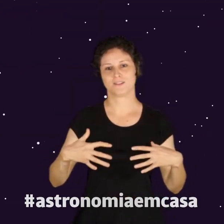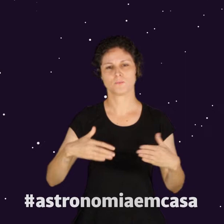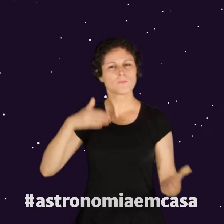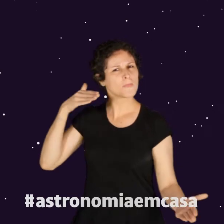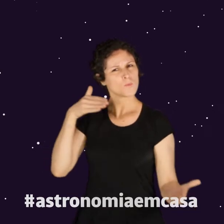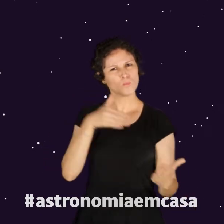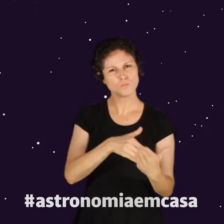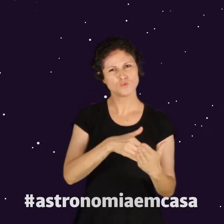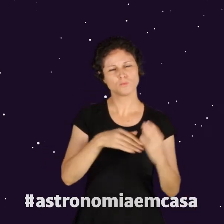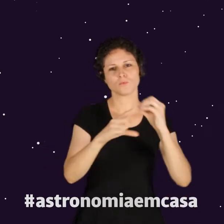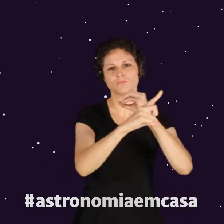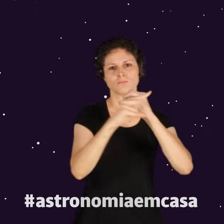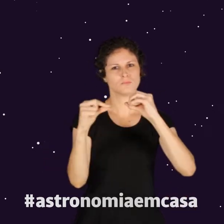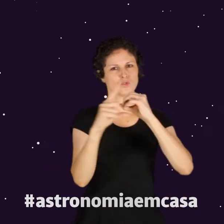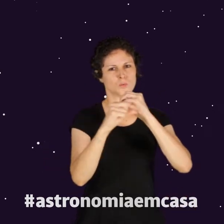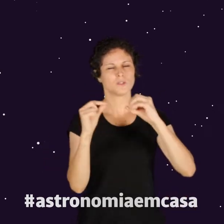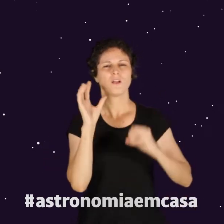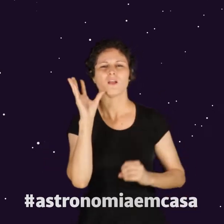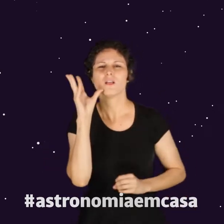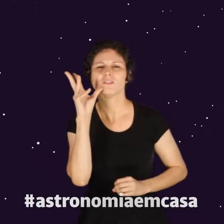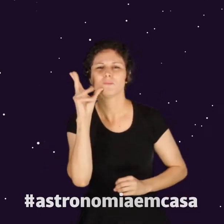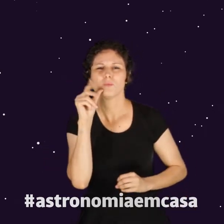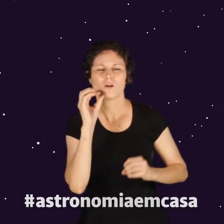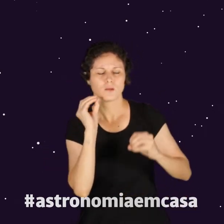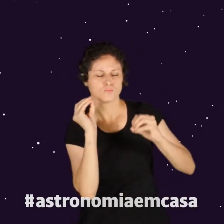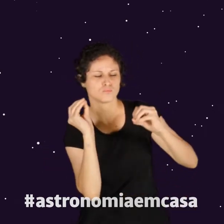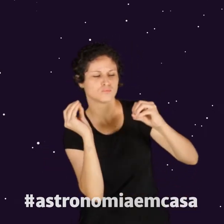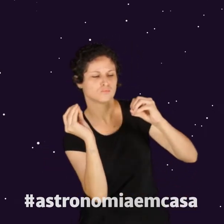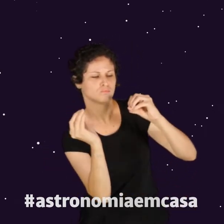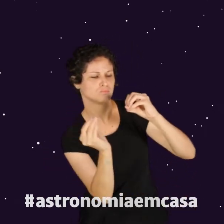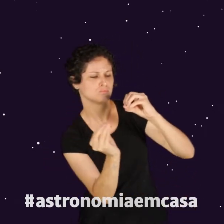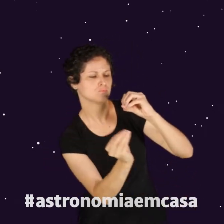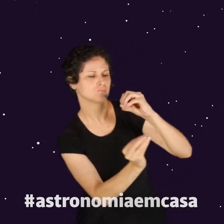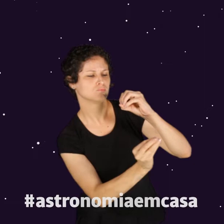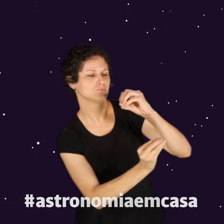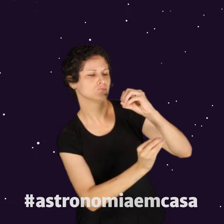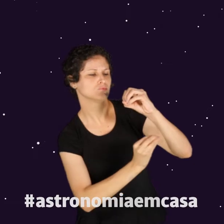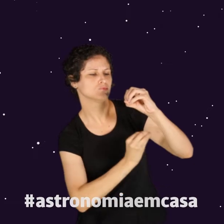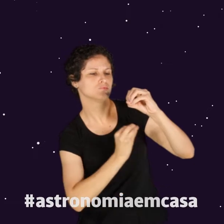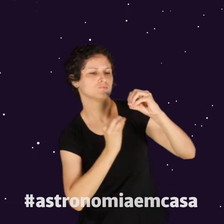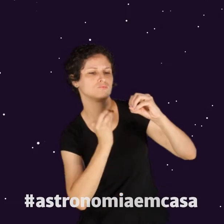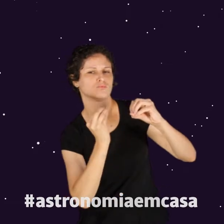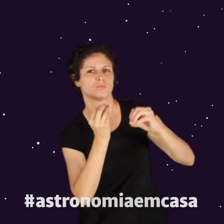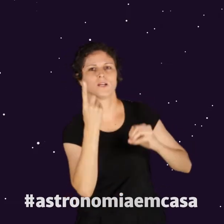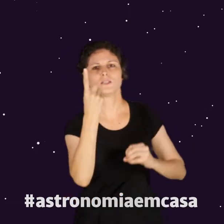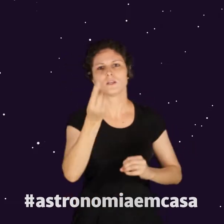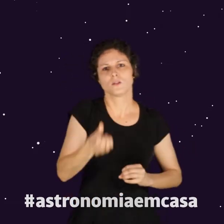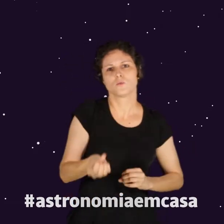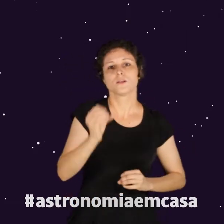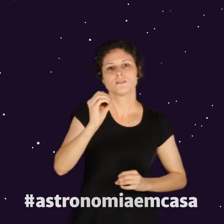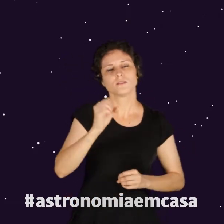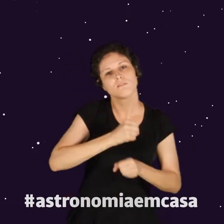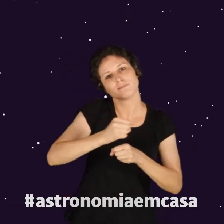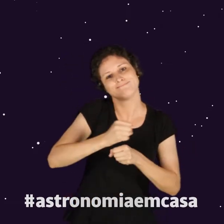Netuno, o último planeta. Netuno está tão distante do Sol que a sua translação demora mais de 160 anos para dar